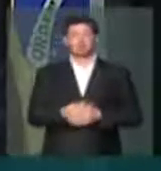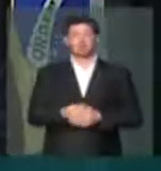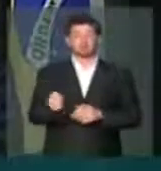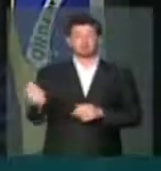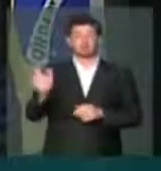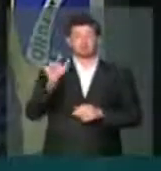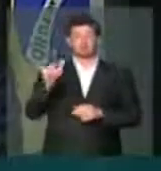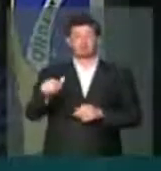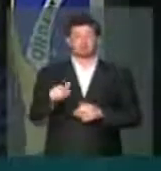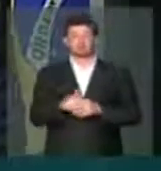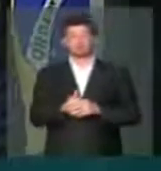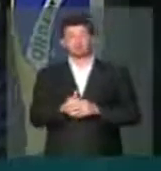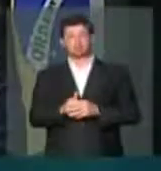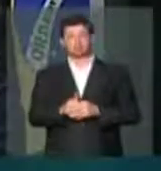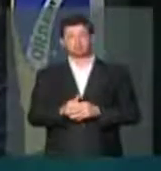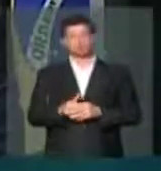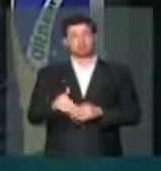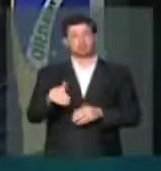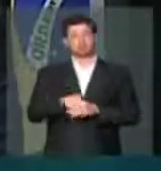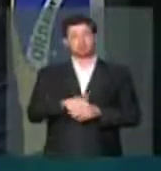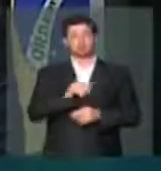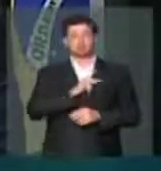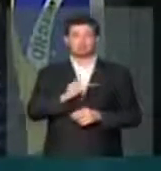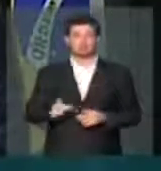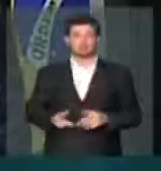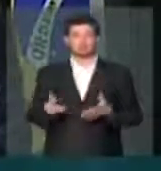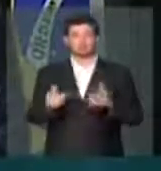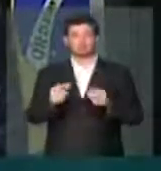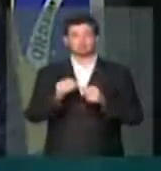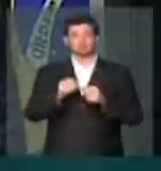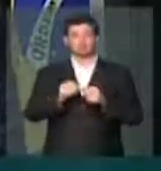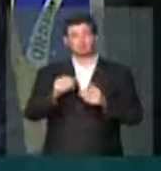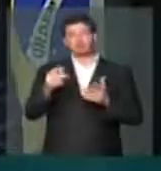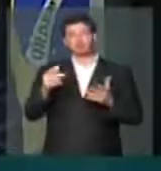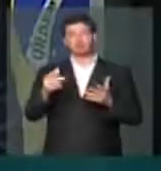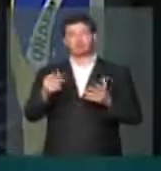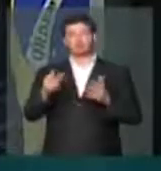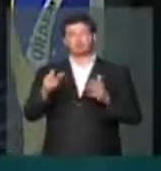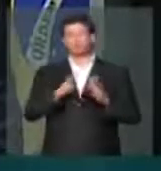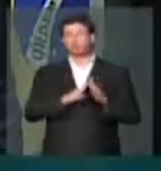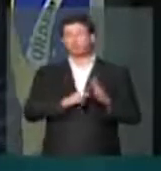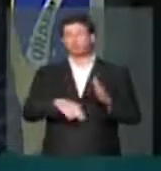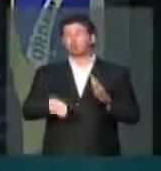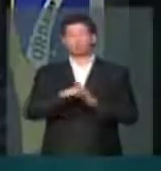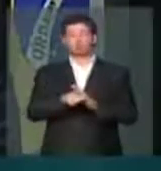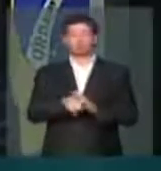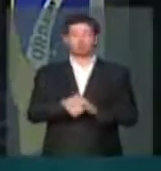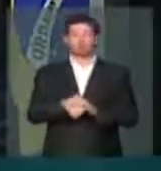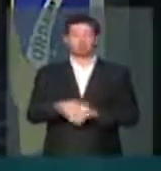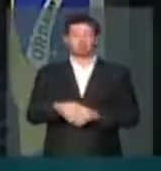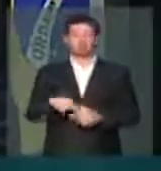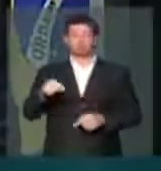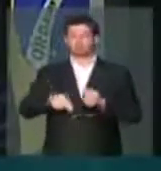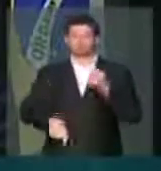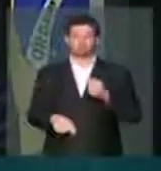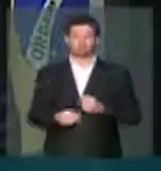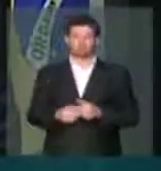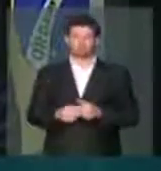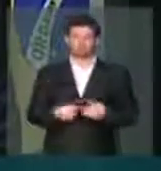para eleger a presidente que fez uma eleição de forma absolutamente desleal,